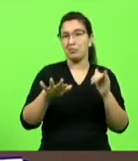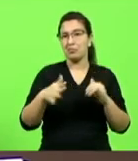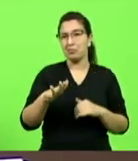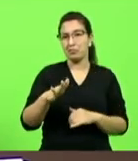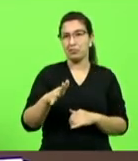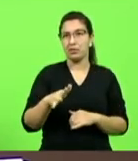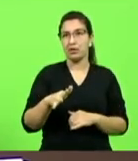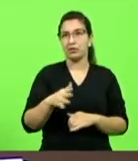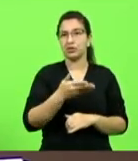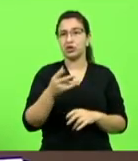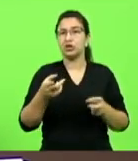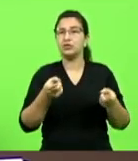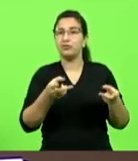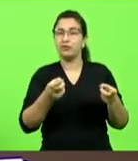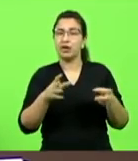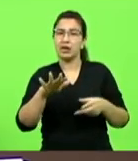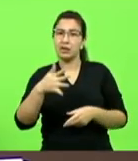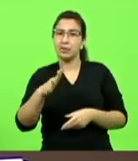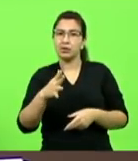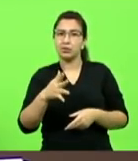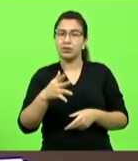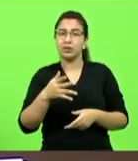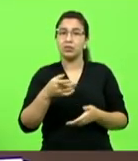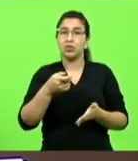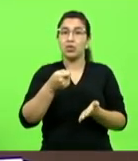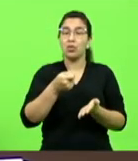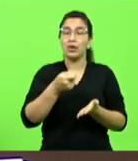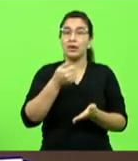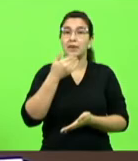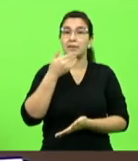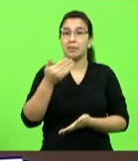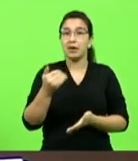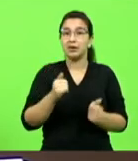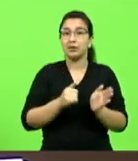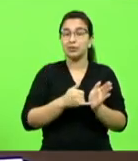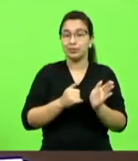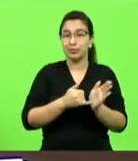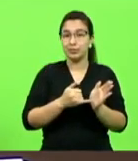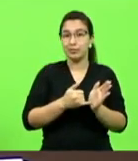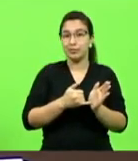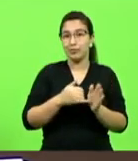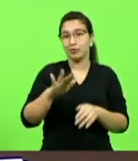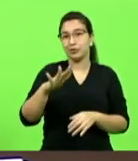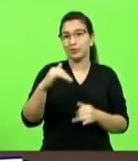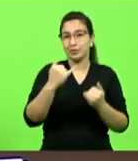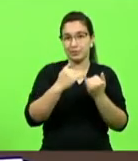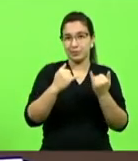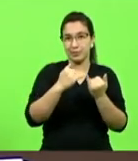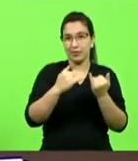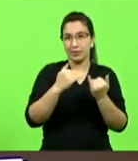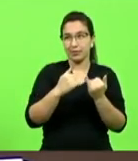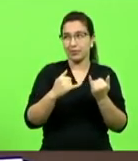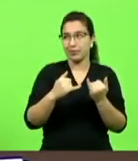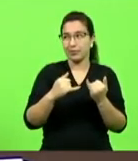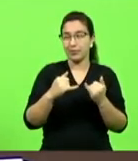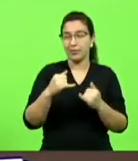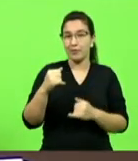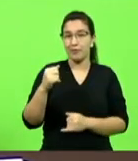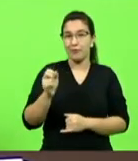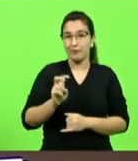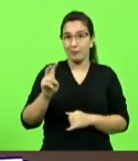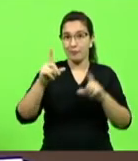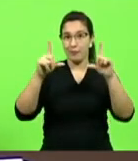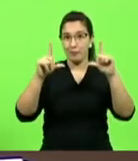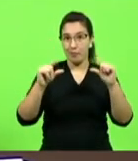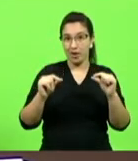daqui aí cobra o imposto por esse valor médio quando o preço baixa aí o o dono do posto não tem como